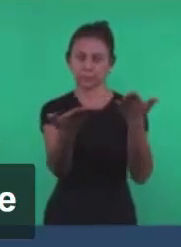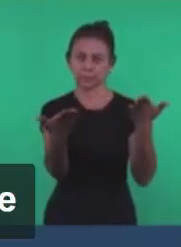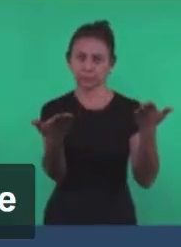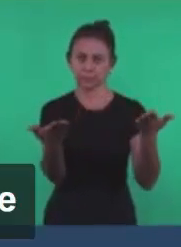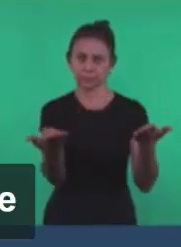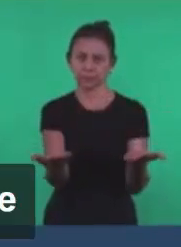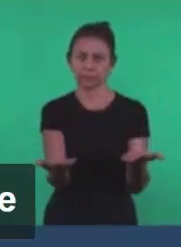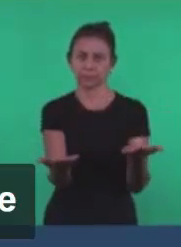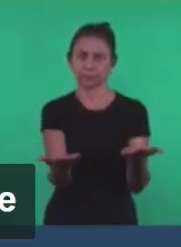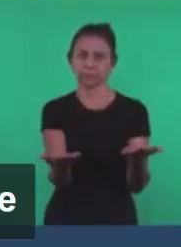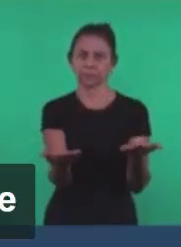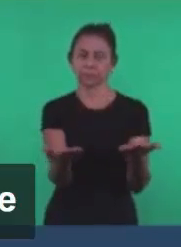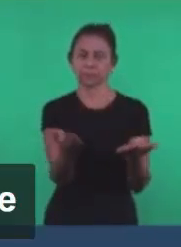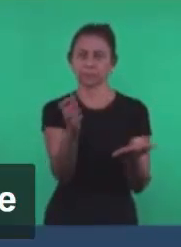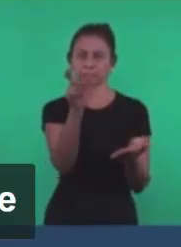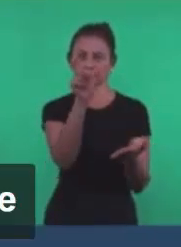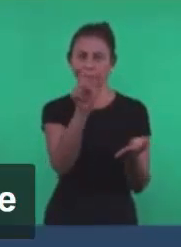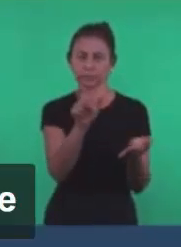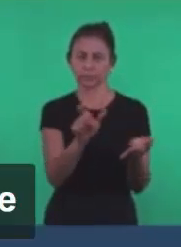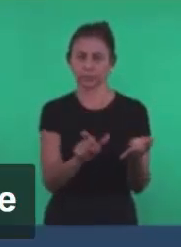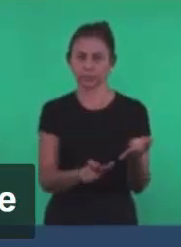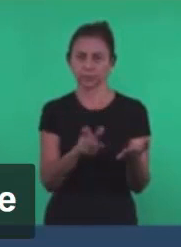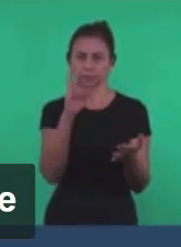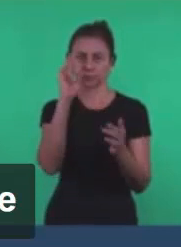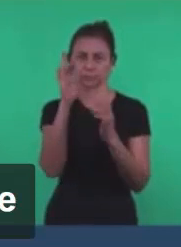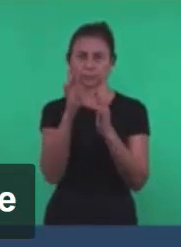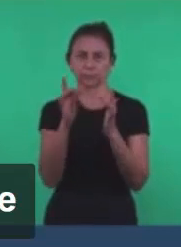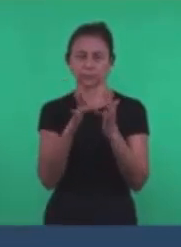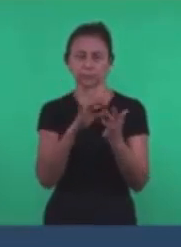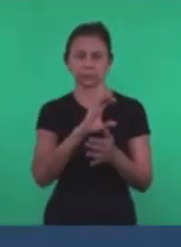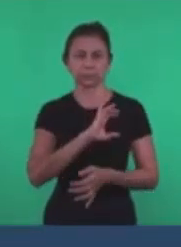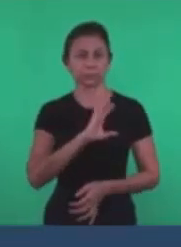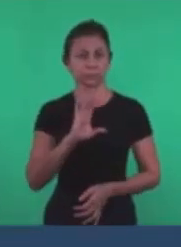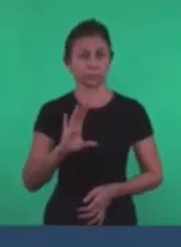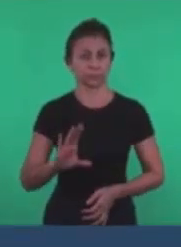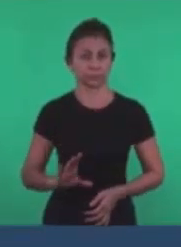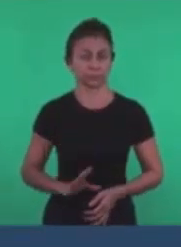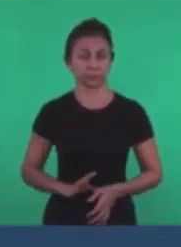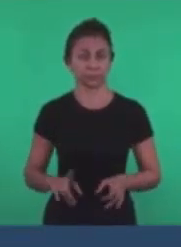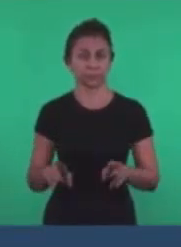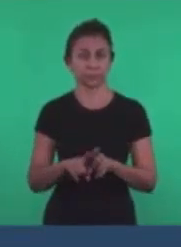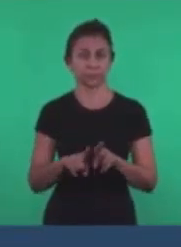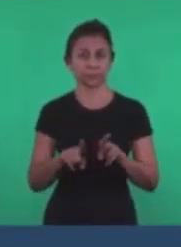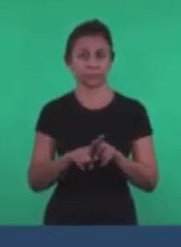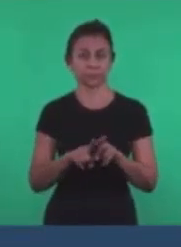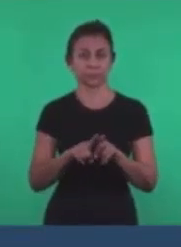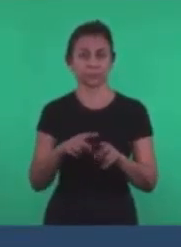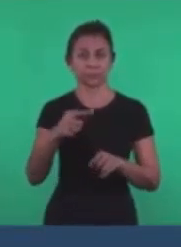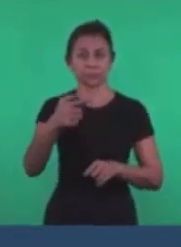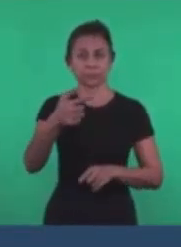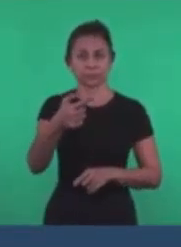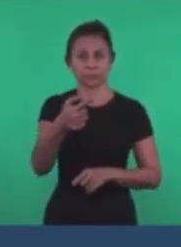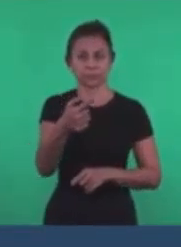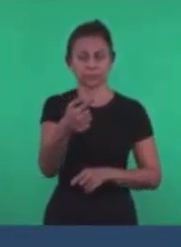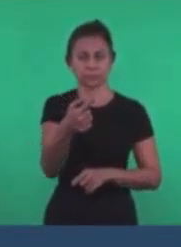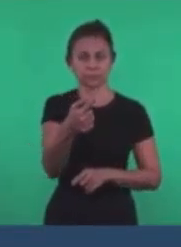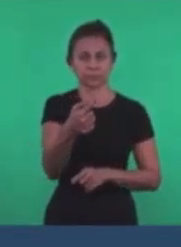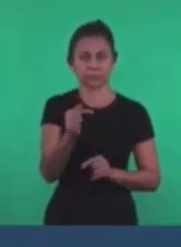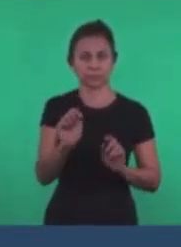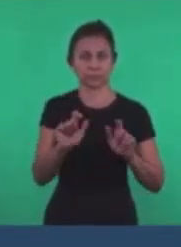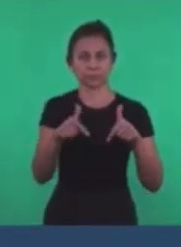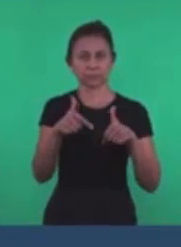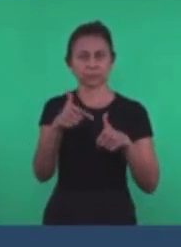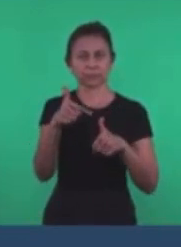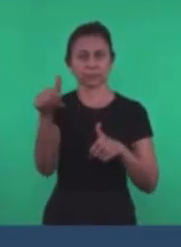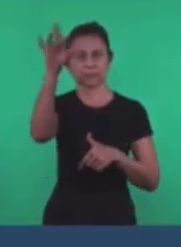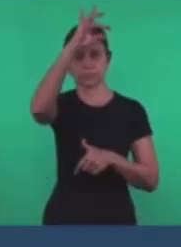E que era E que há de vir E da parte Dos sete Espíritos Que estão diante Do